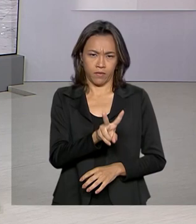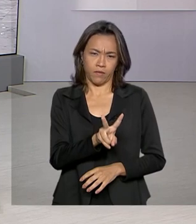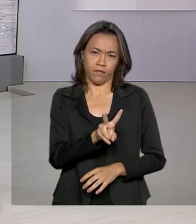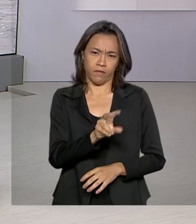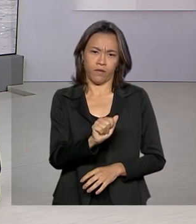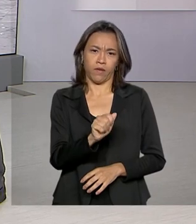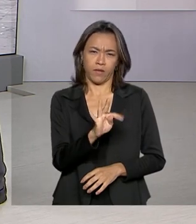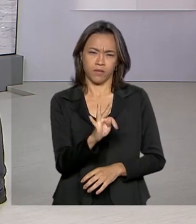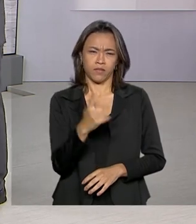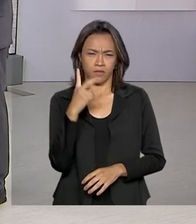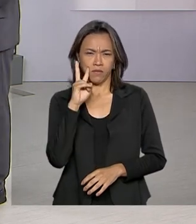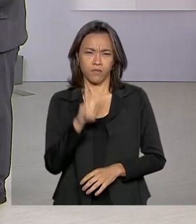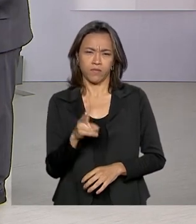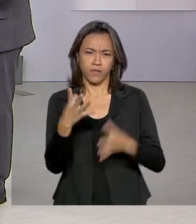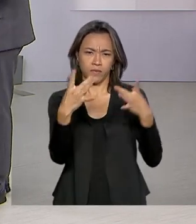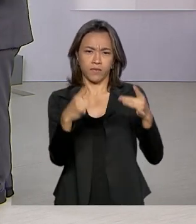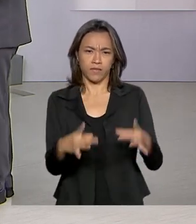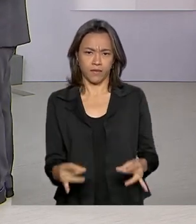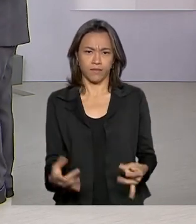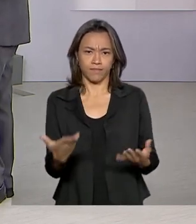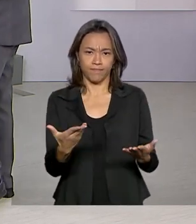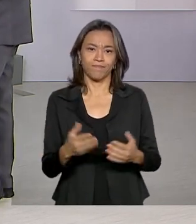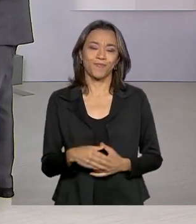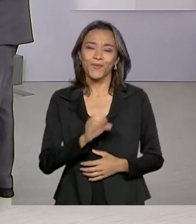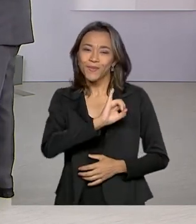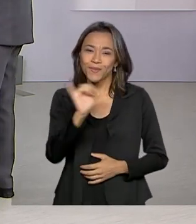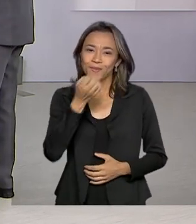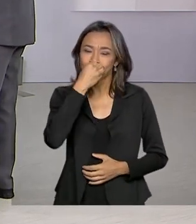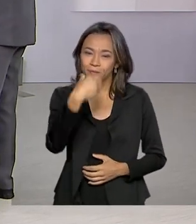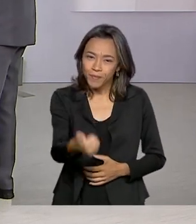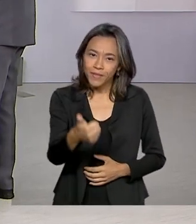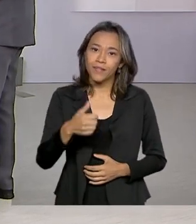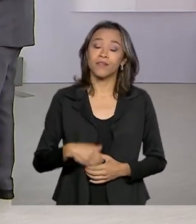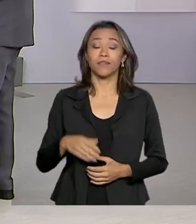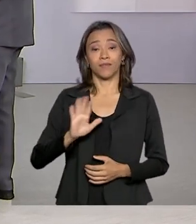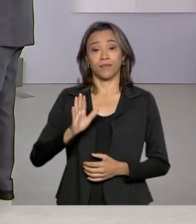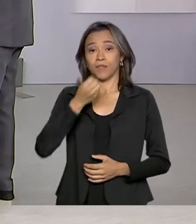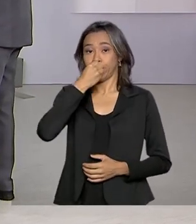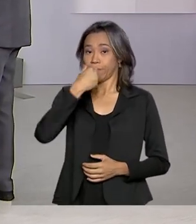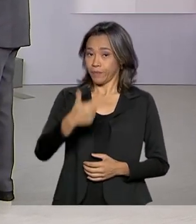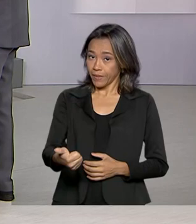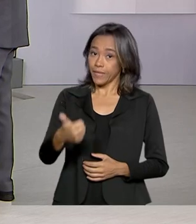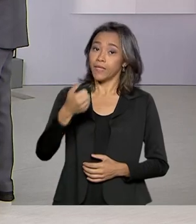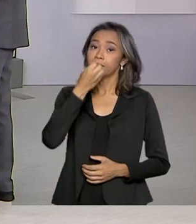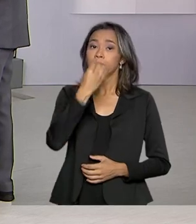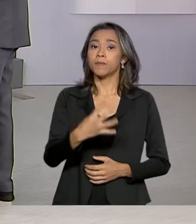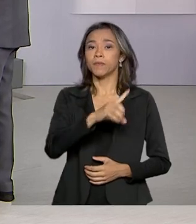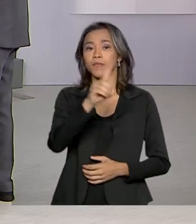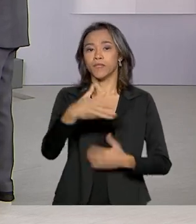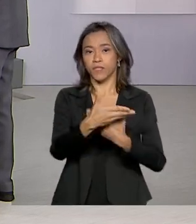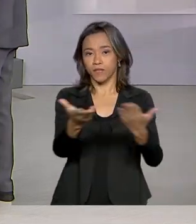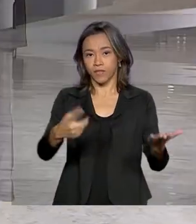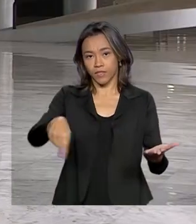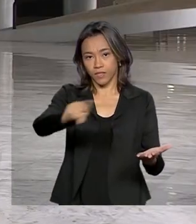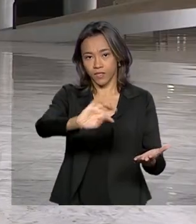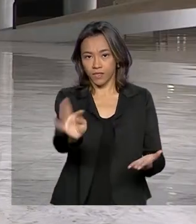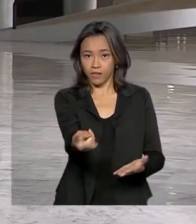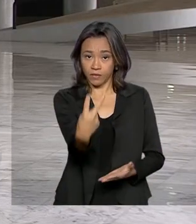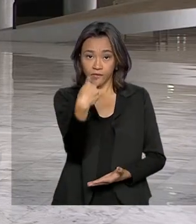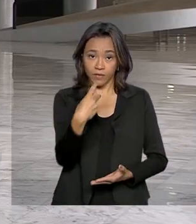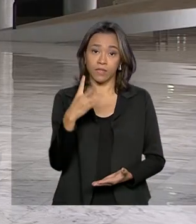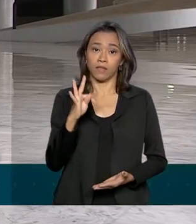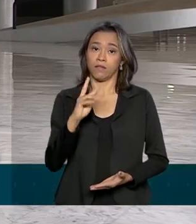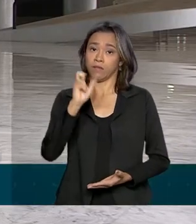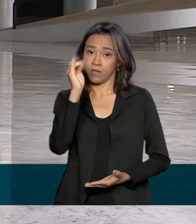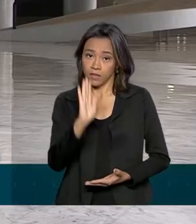com a repórter Luana Karen. Oi Luana, tudo bem? Olá Roberto, tudo bem? Bom dia para você e para todos que nos acompanham aqui na TV